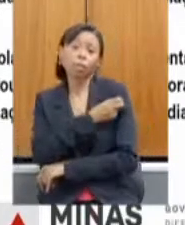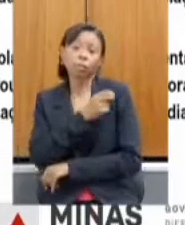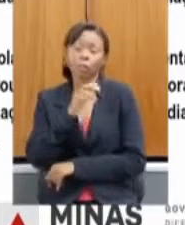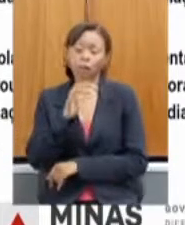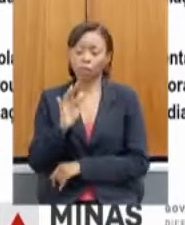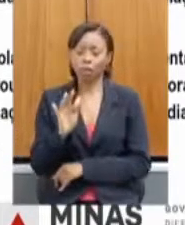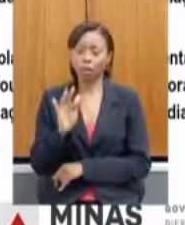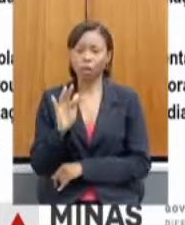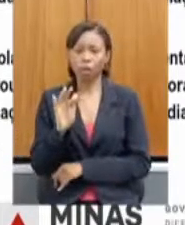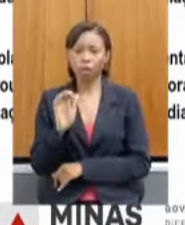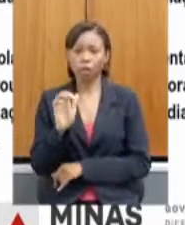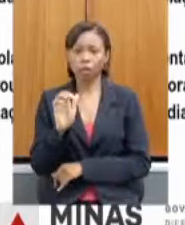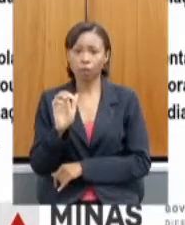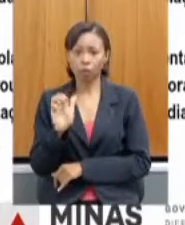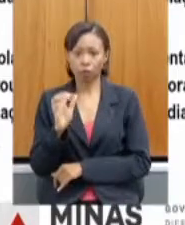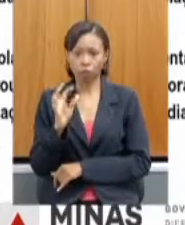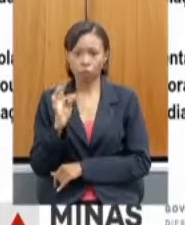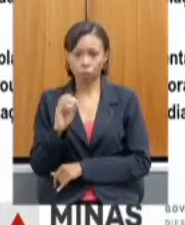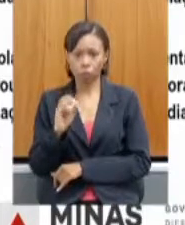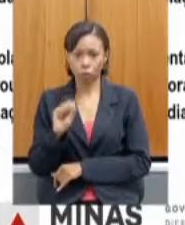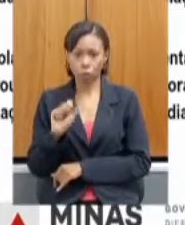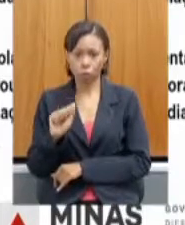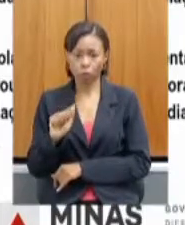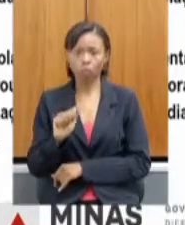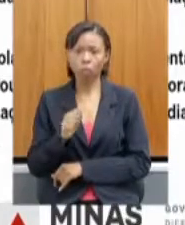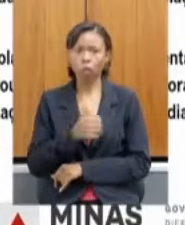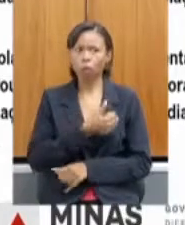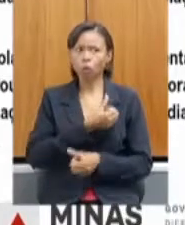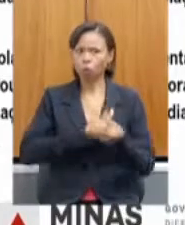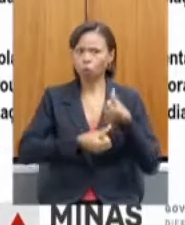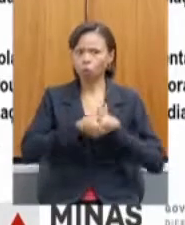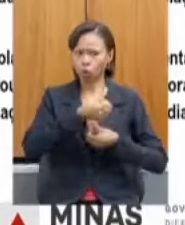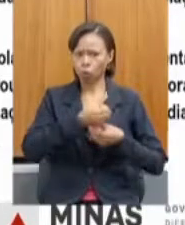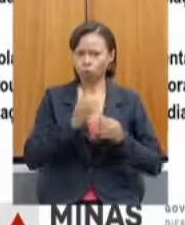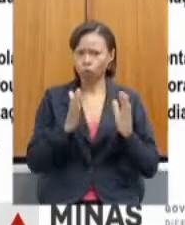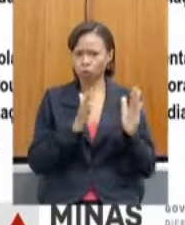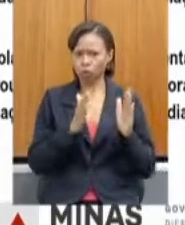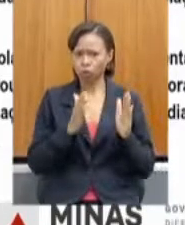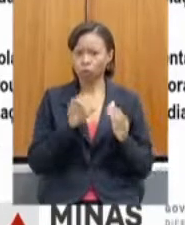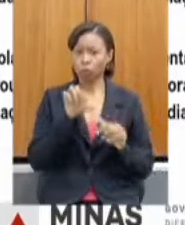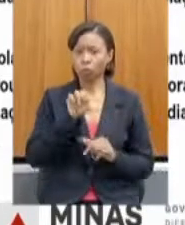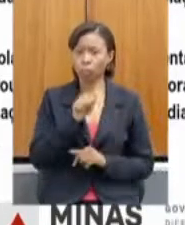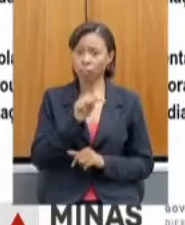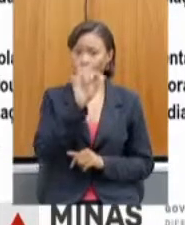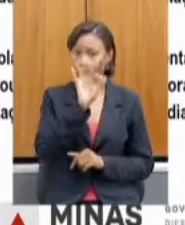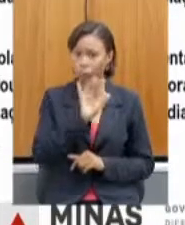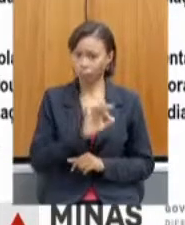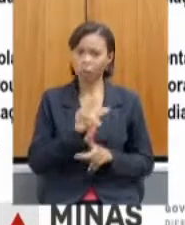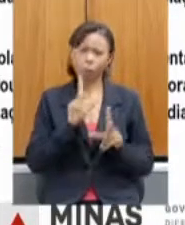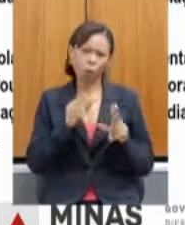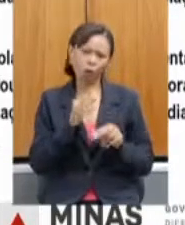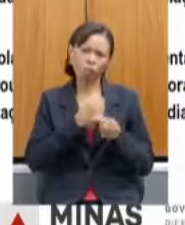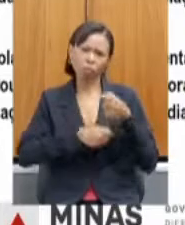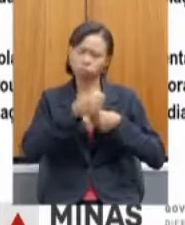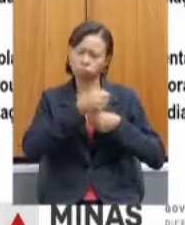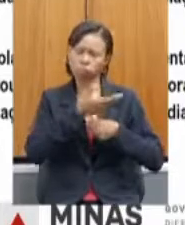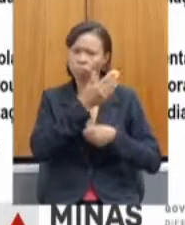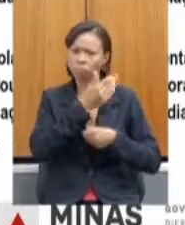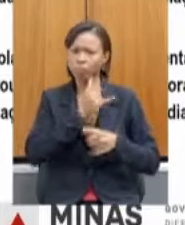tivemos 97%, que foi um número semelhante às campanhas anteriores. Então, apesar da